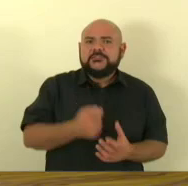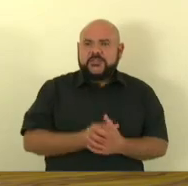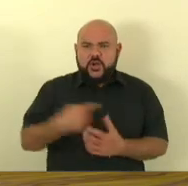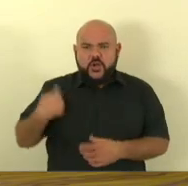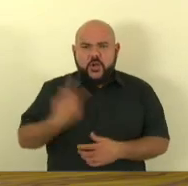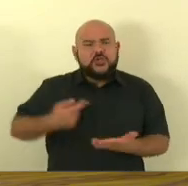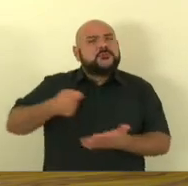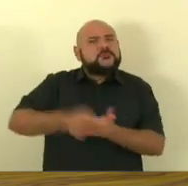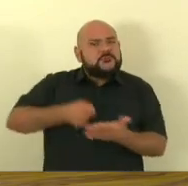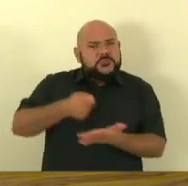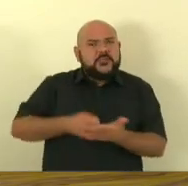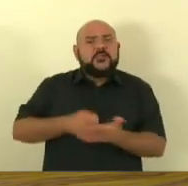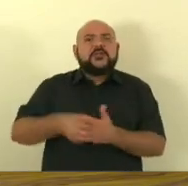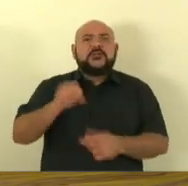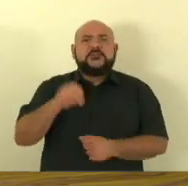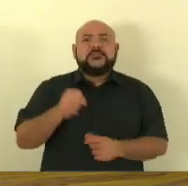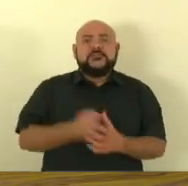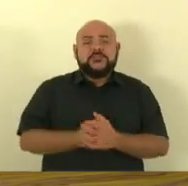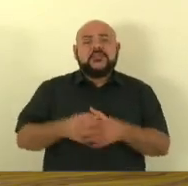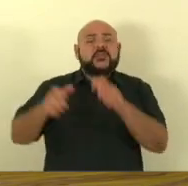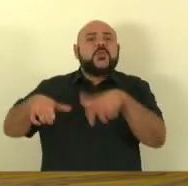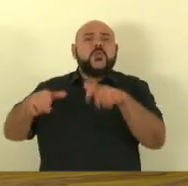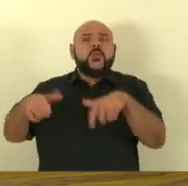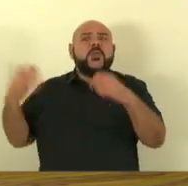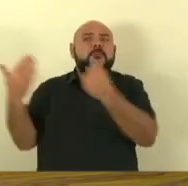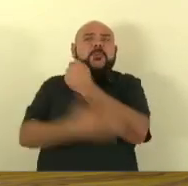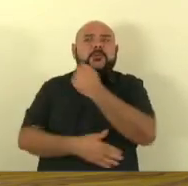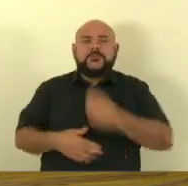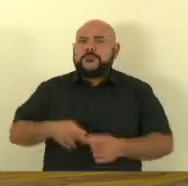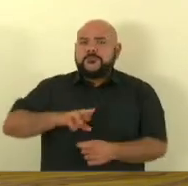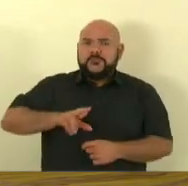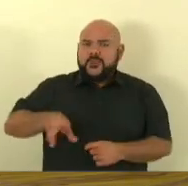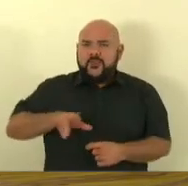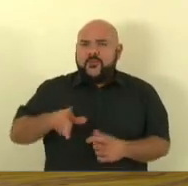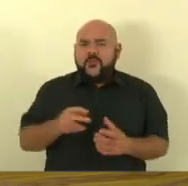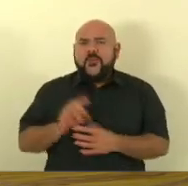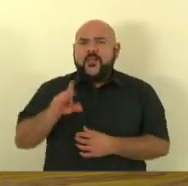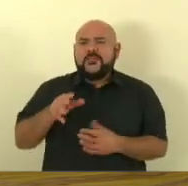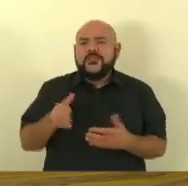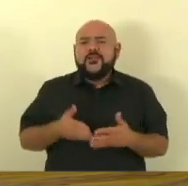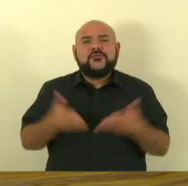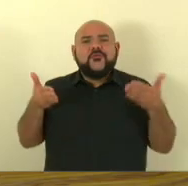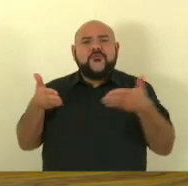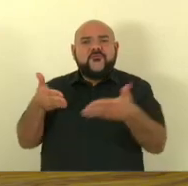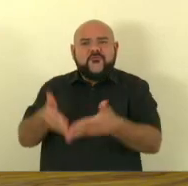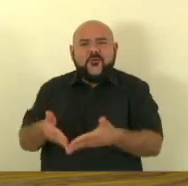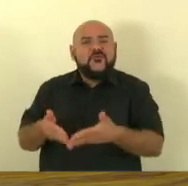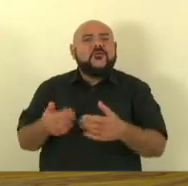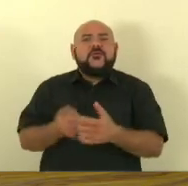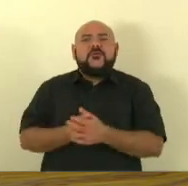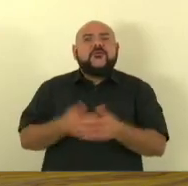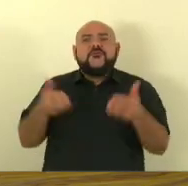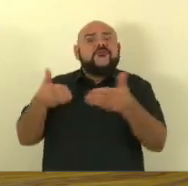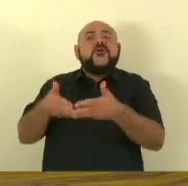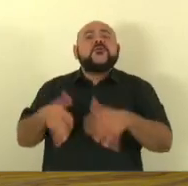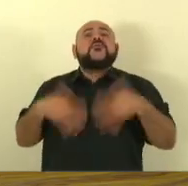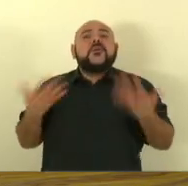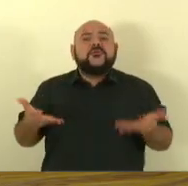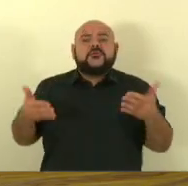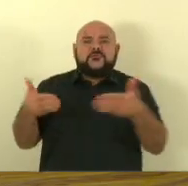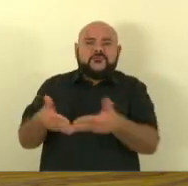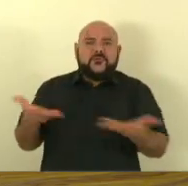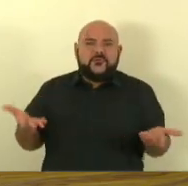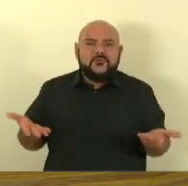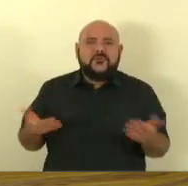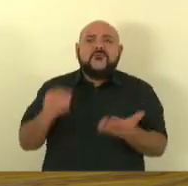criação dessa unidade de conservação porque não é para conservar nada não é para conservar só o atraso e a falta de